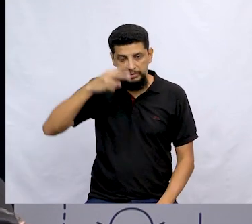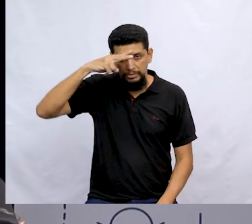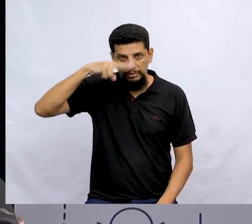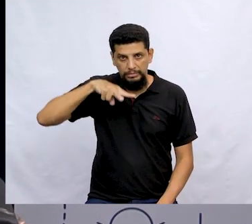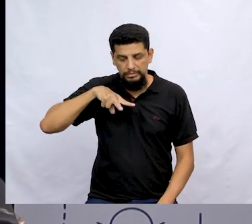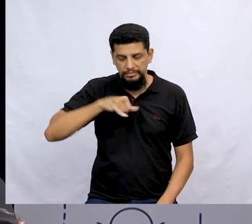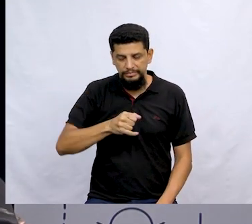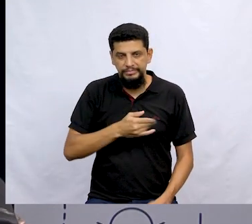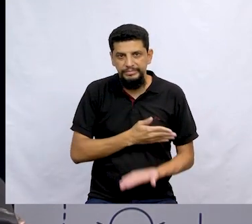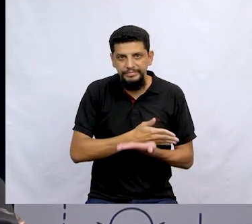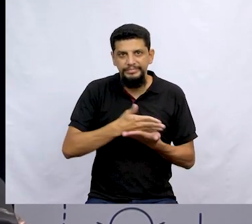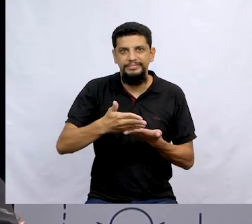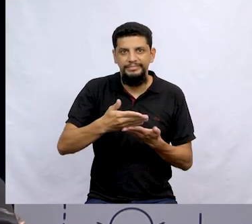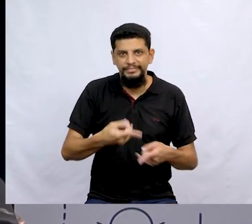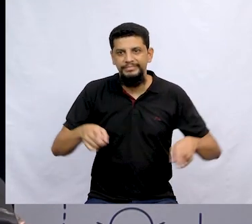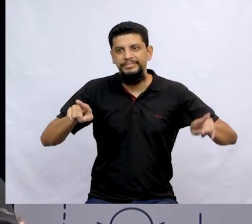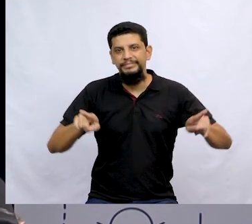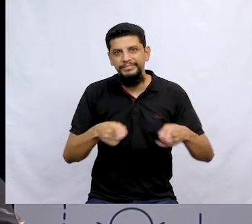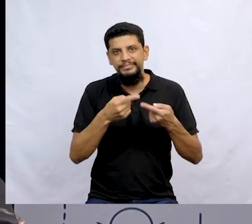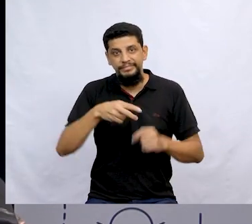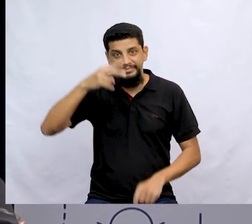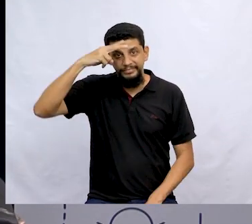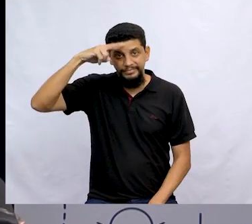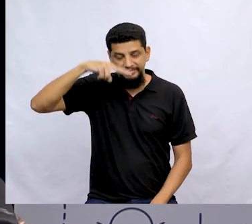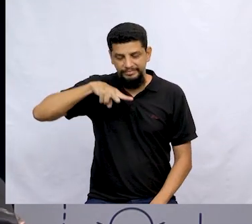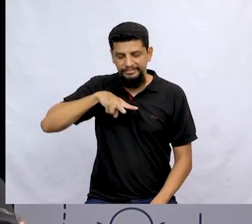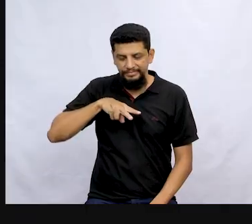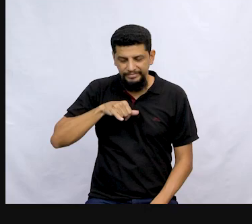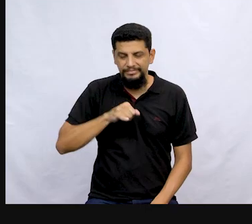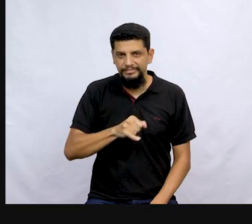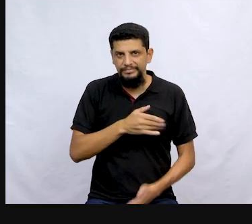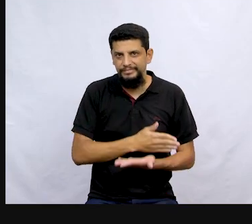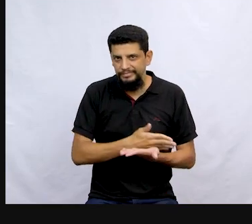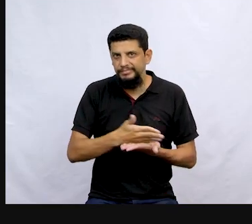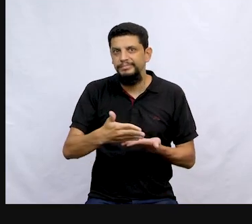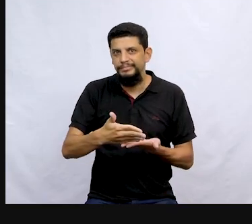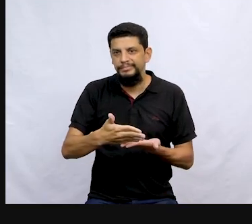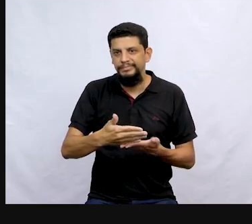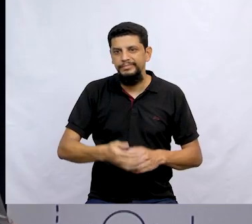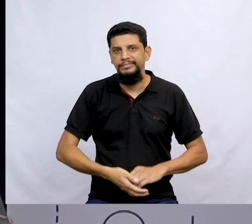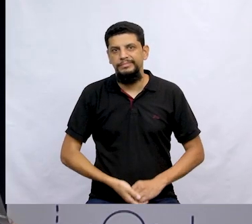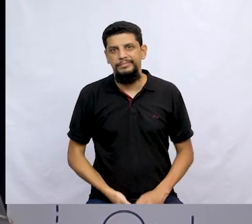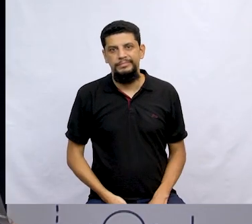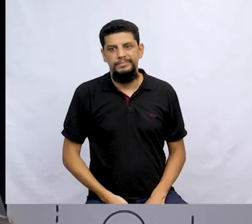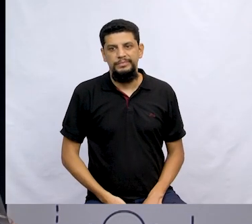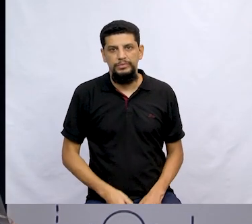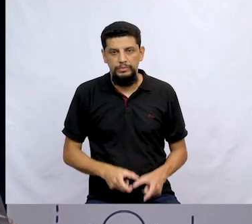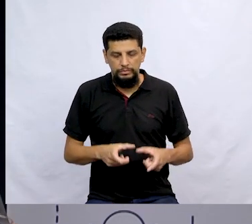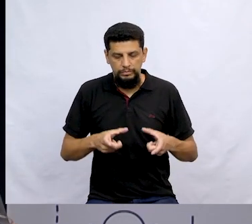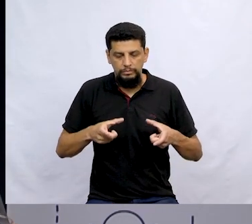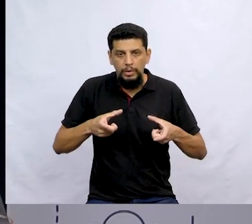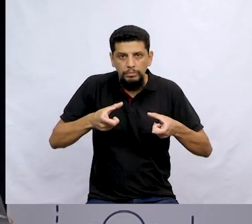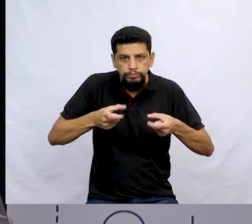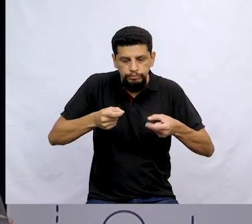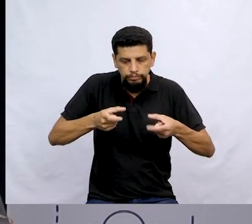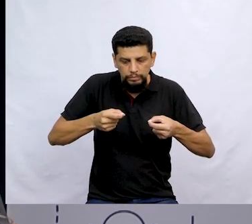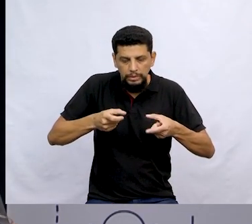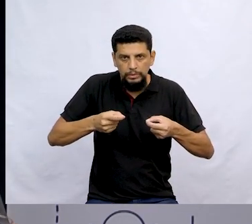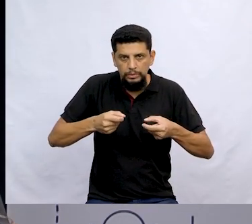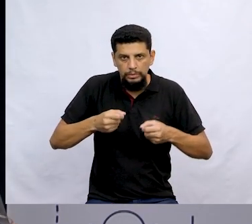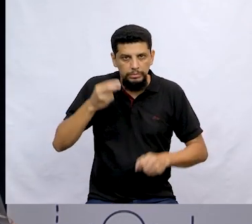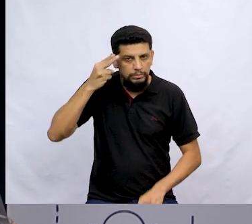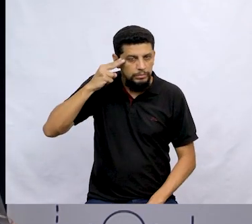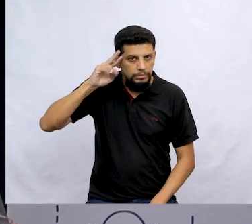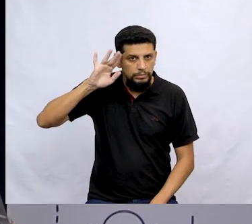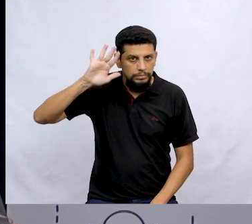vai começar. E a história vai começar. O Prendedor de Sonhos, de João